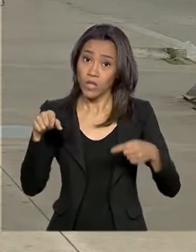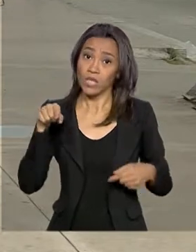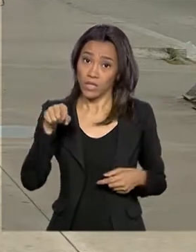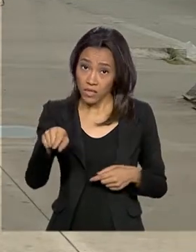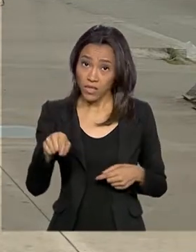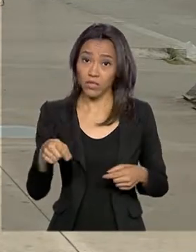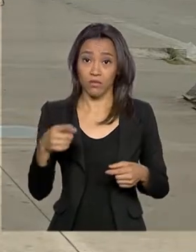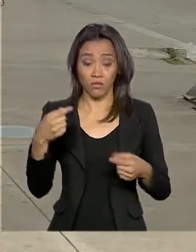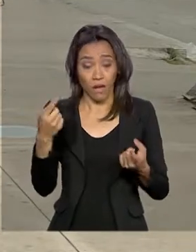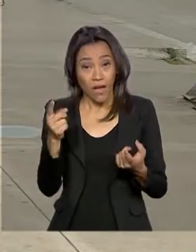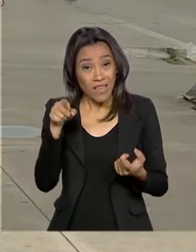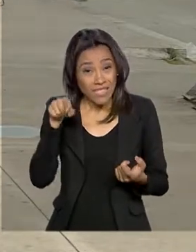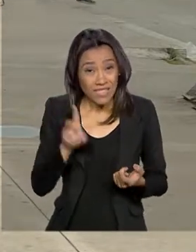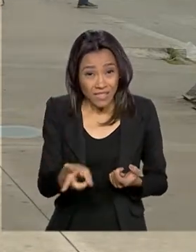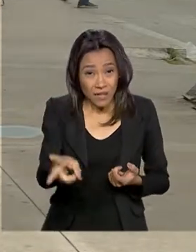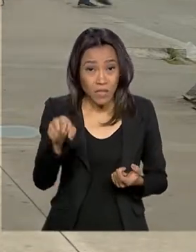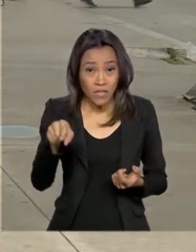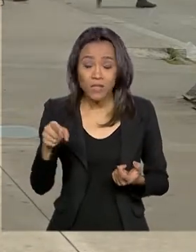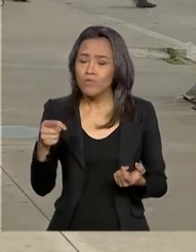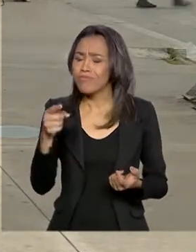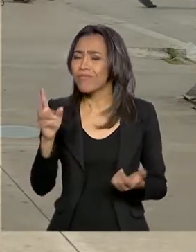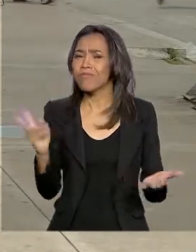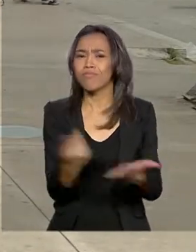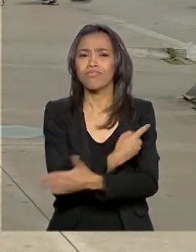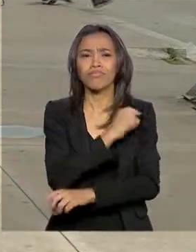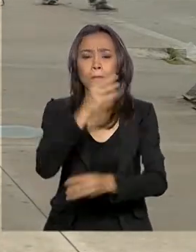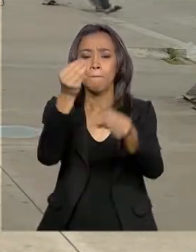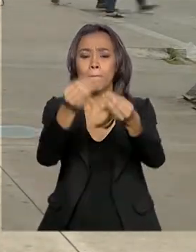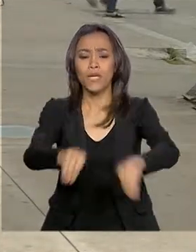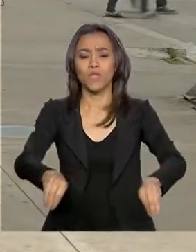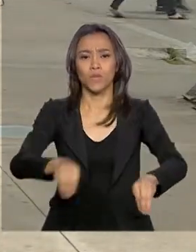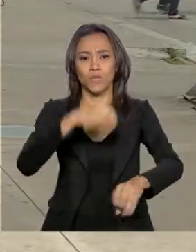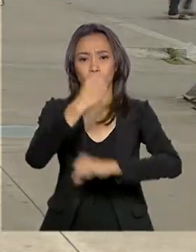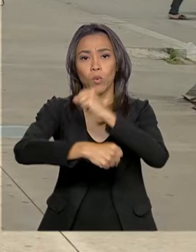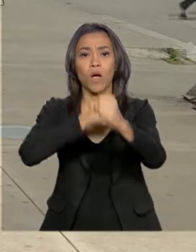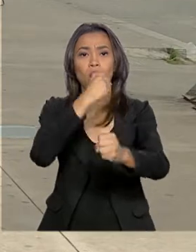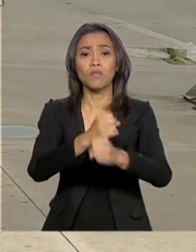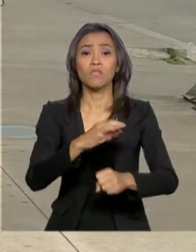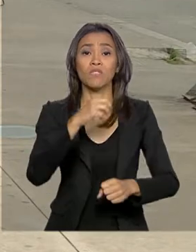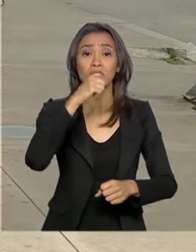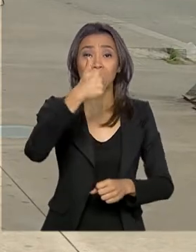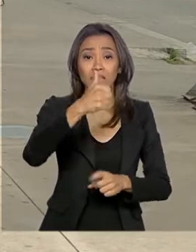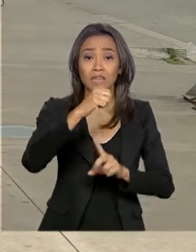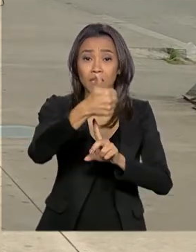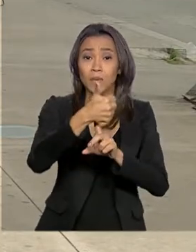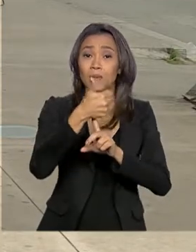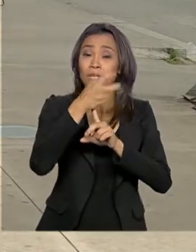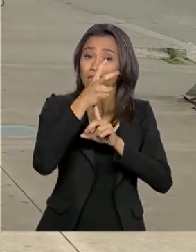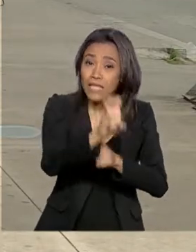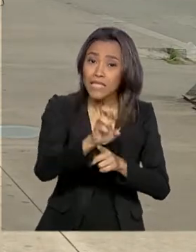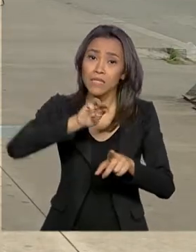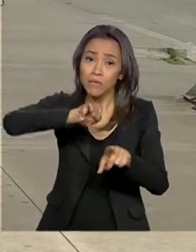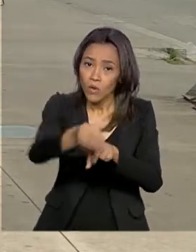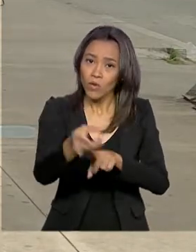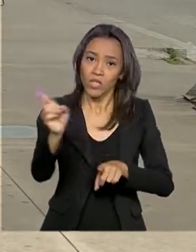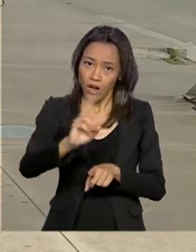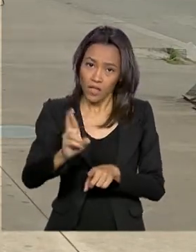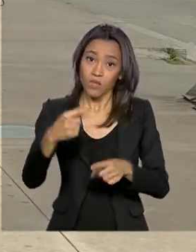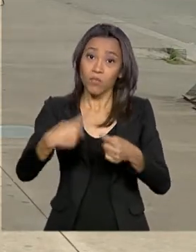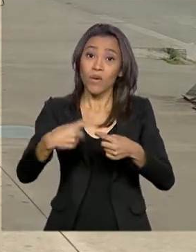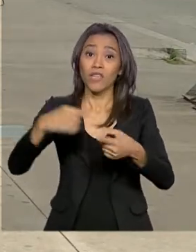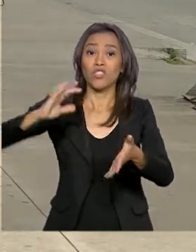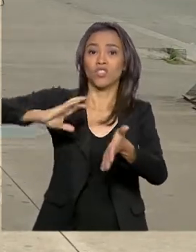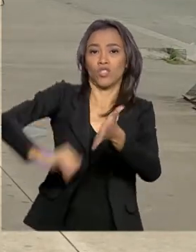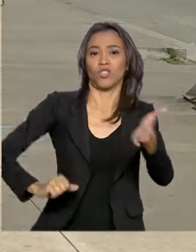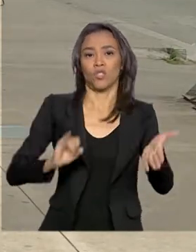Ilegalidade, a prática provoca um prejuízo anual de cerca de 115 bilhões de reais em sonegação de impostos.